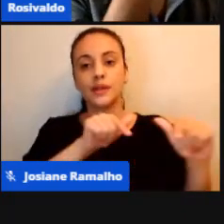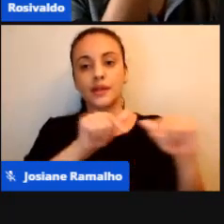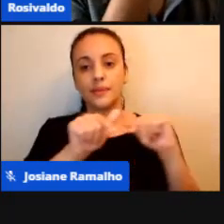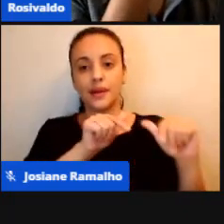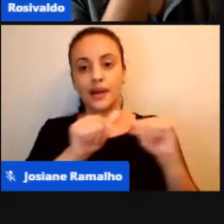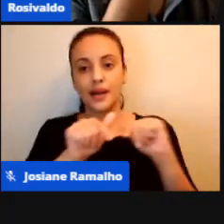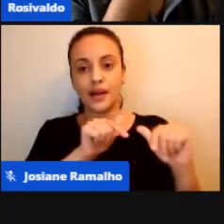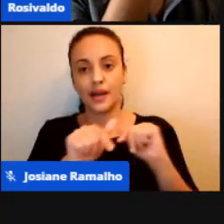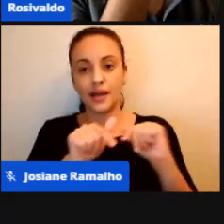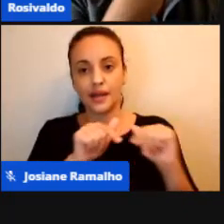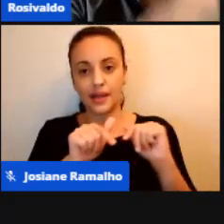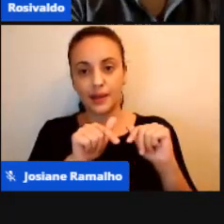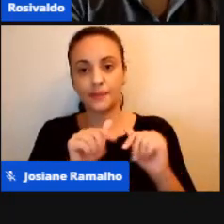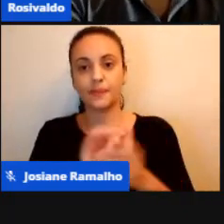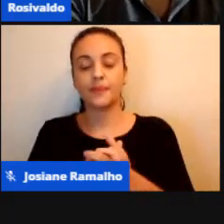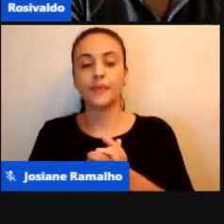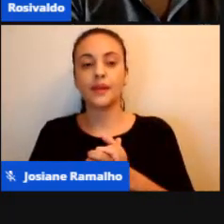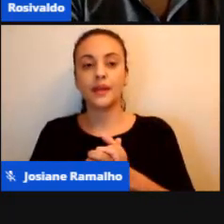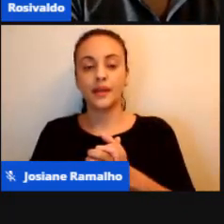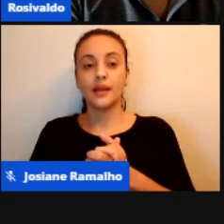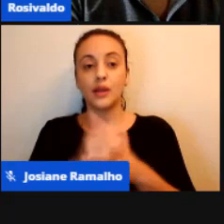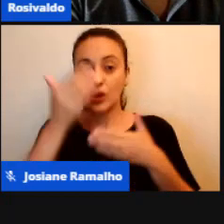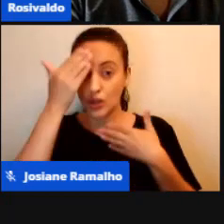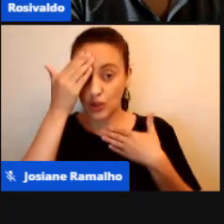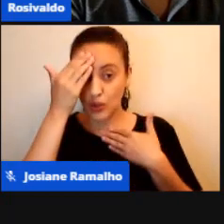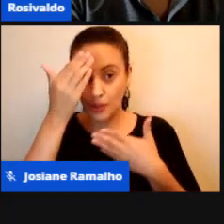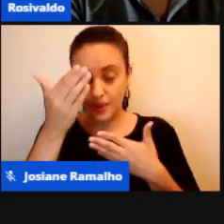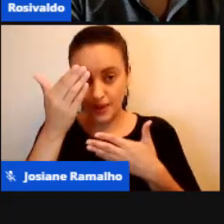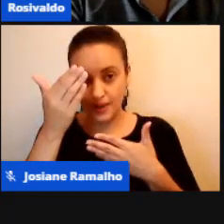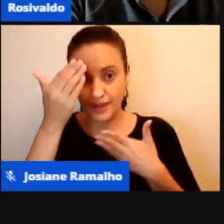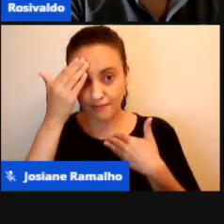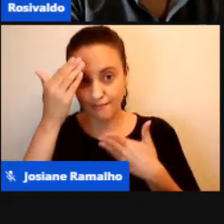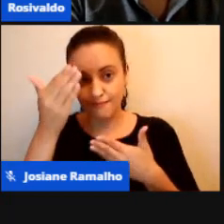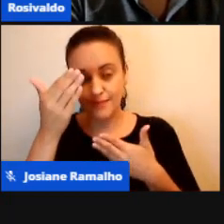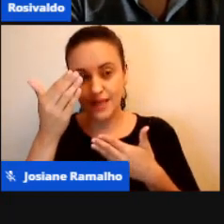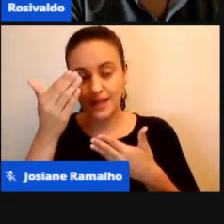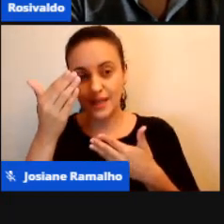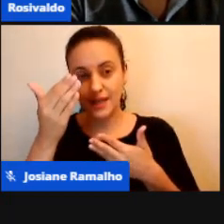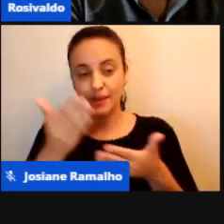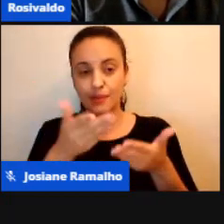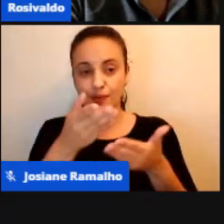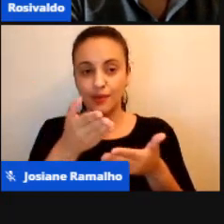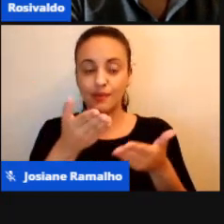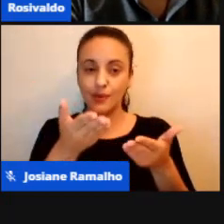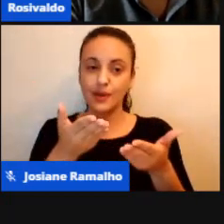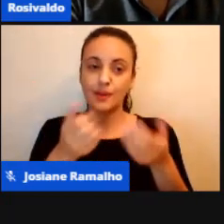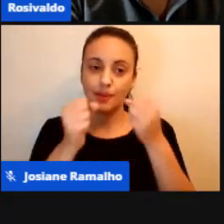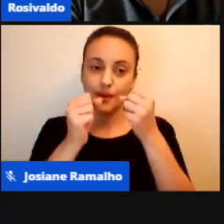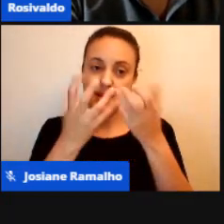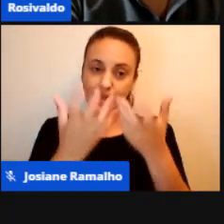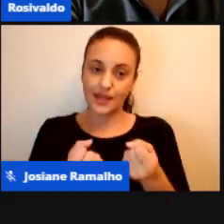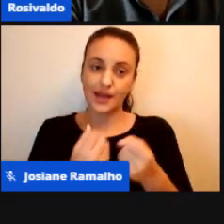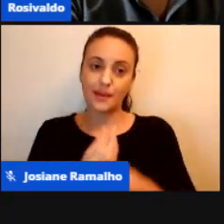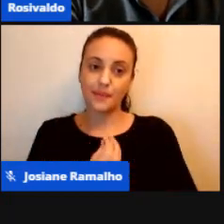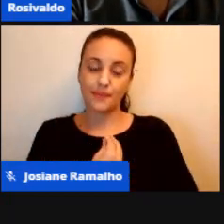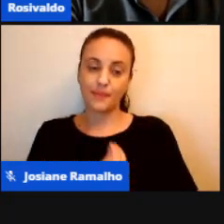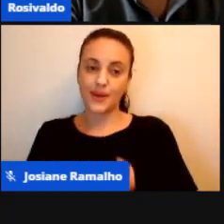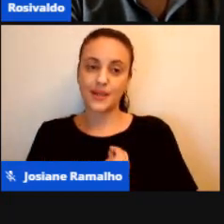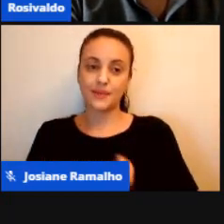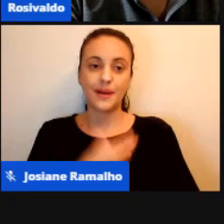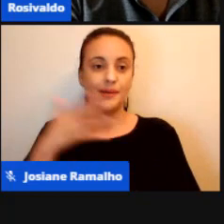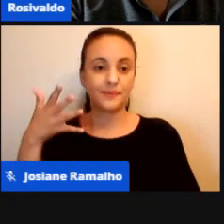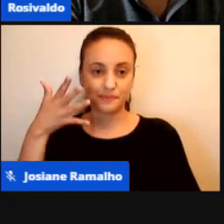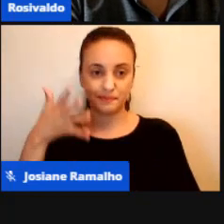E agradeço de antemão pela disponibilidade de participar. Tá bom? Logo em seguida, nós